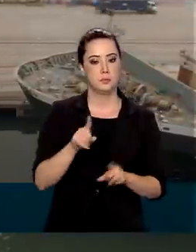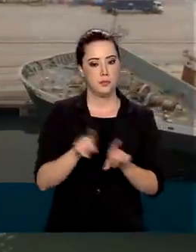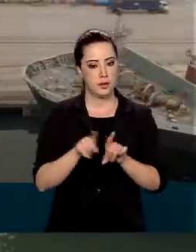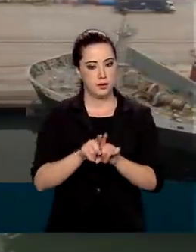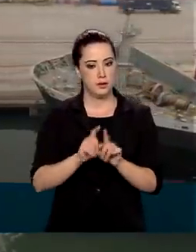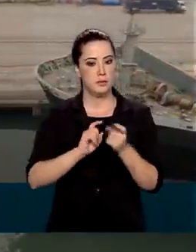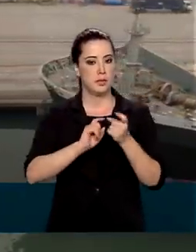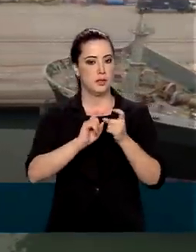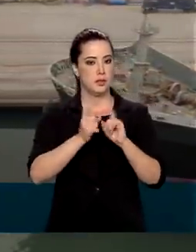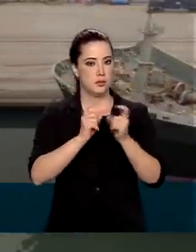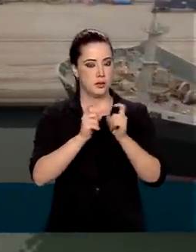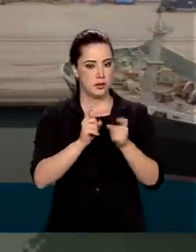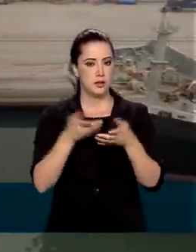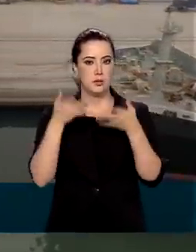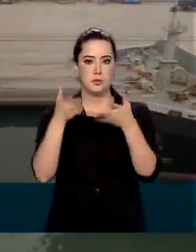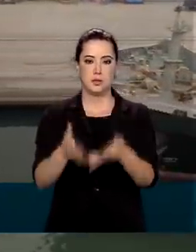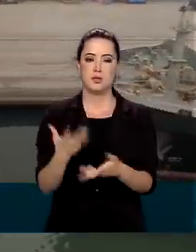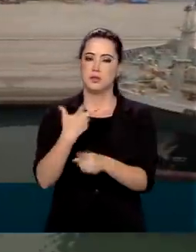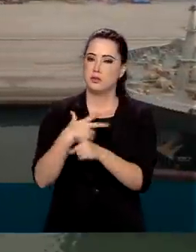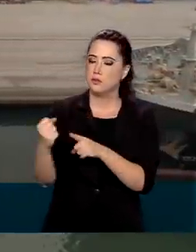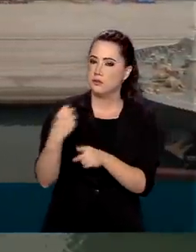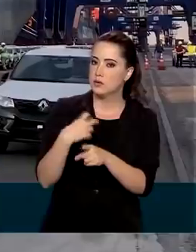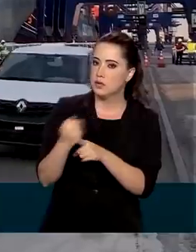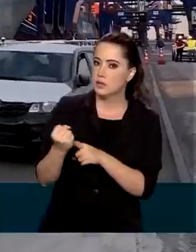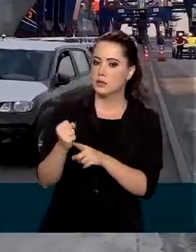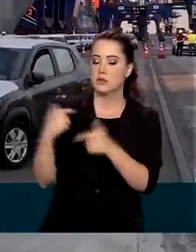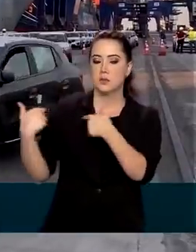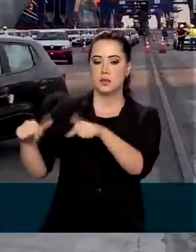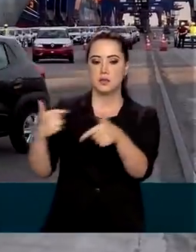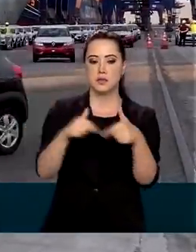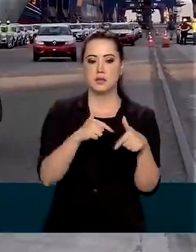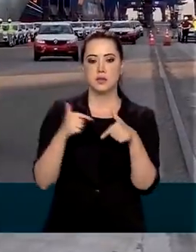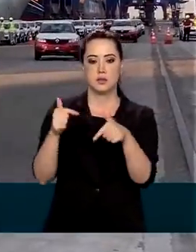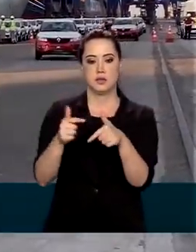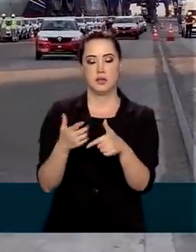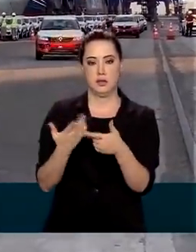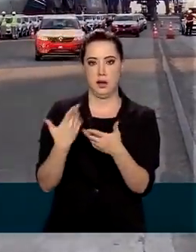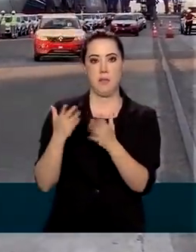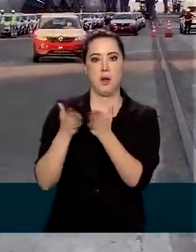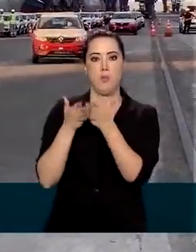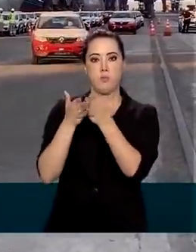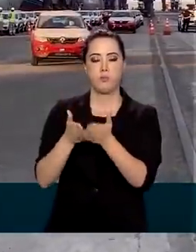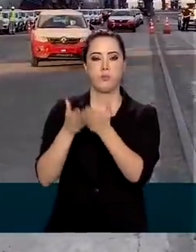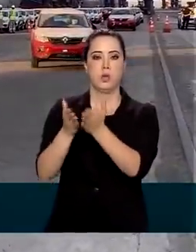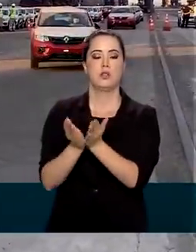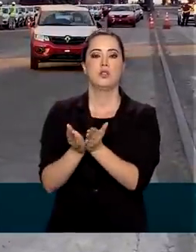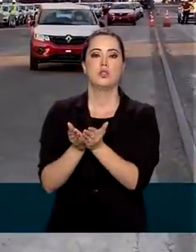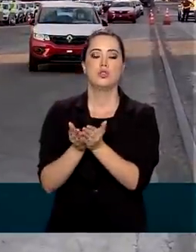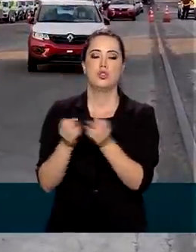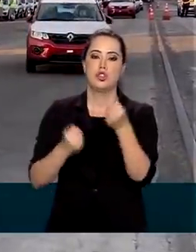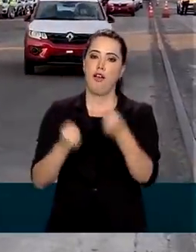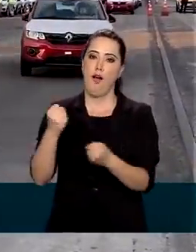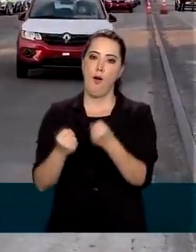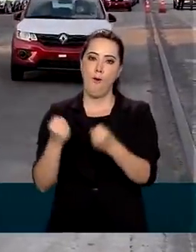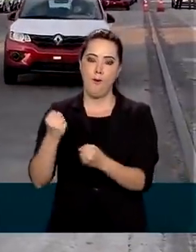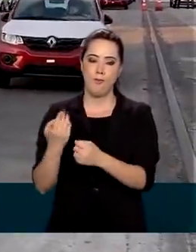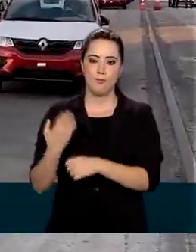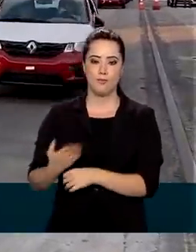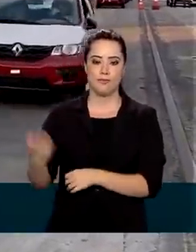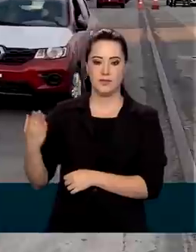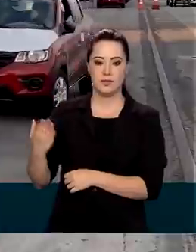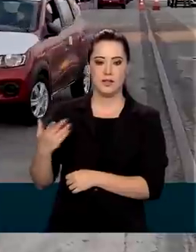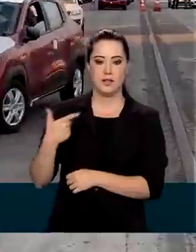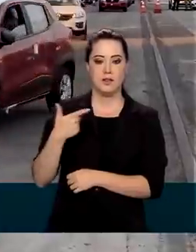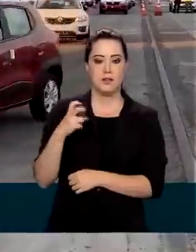Gestão e Participações venceu a disputa para operar o terminal de veículos do porto de Paranaguá, no Paraná, por